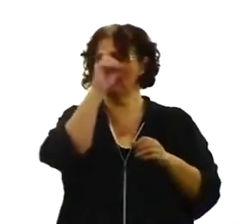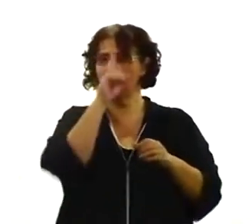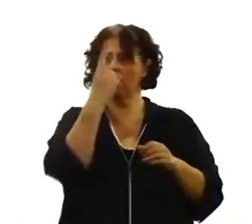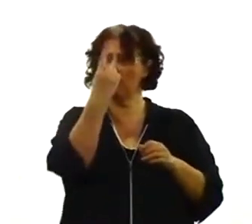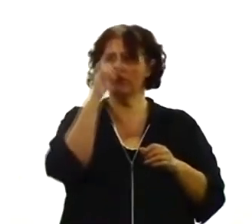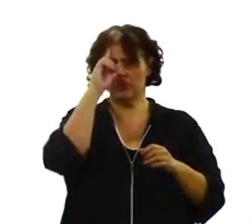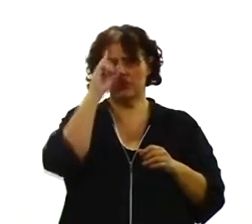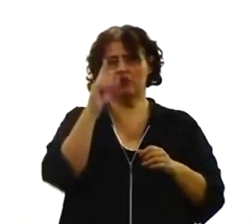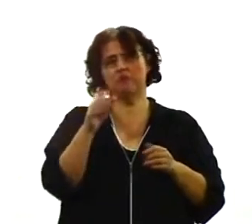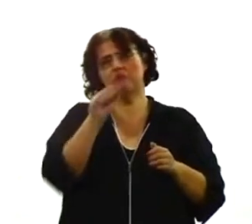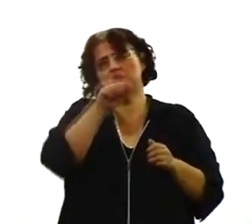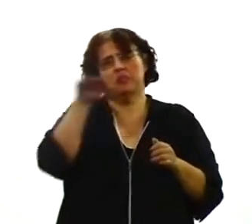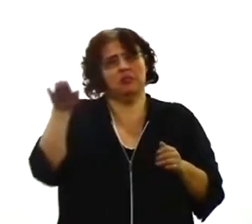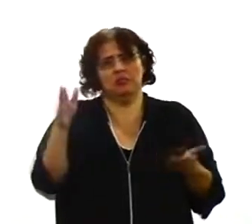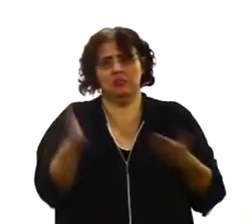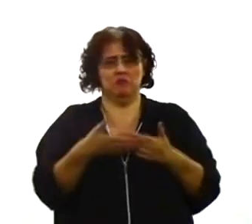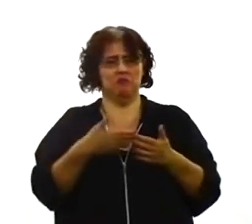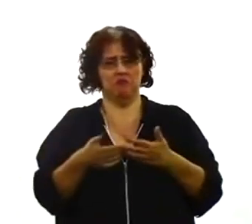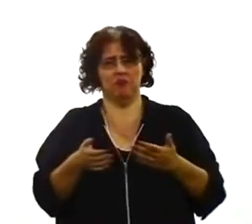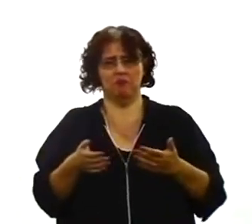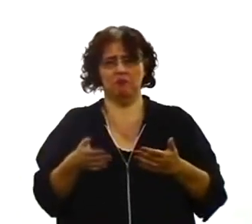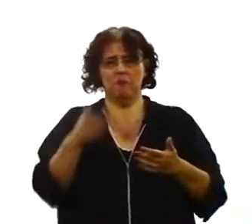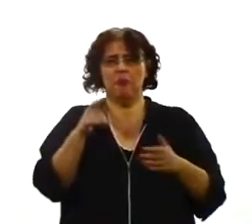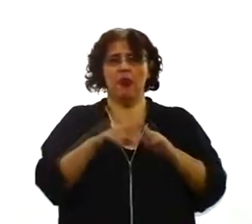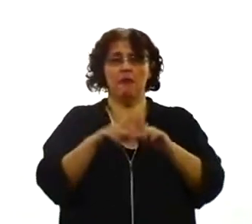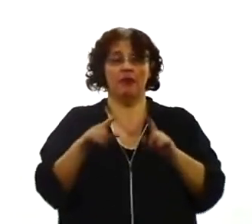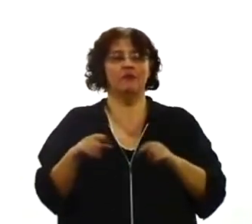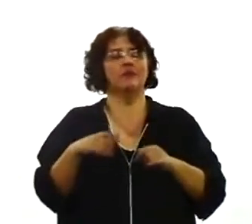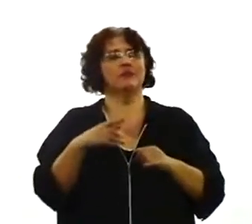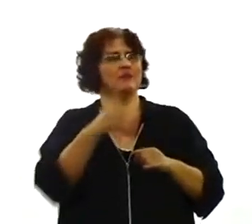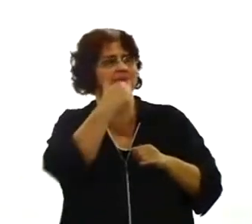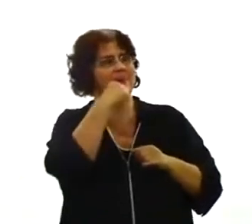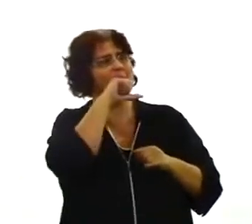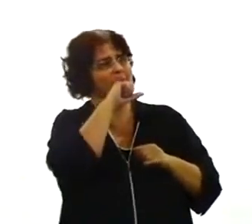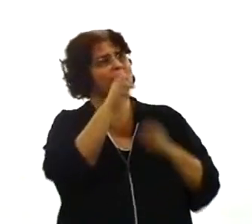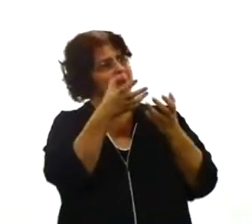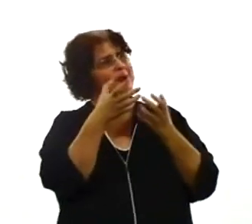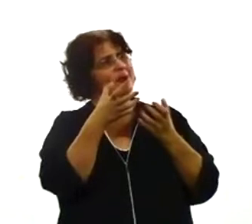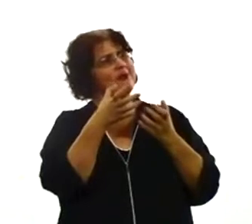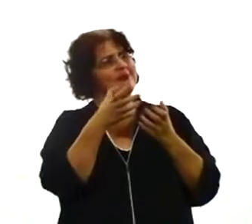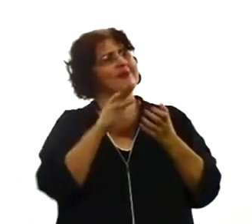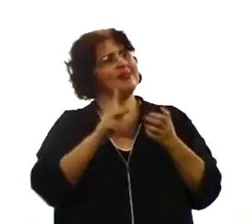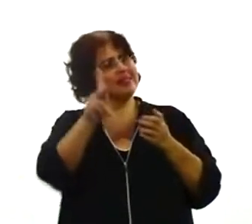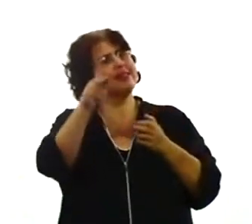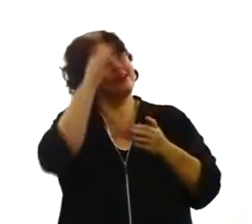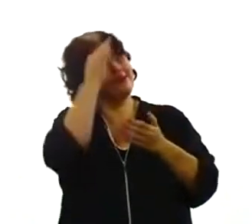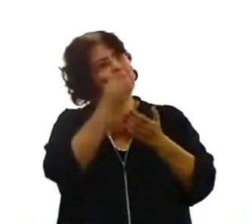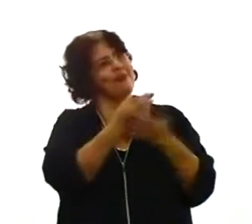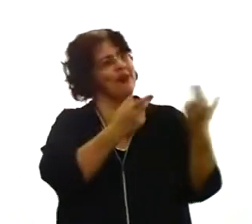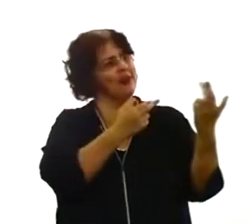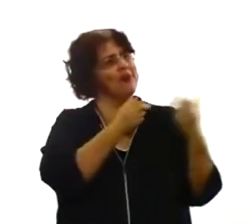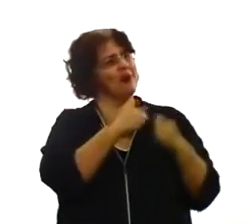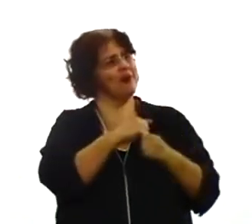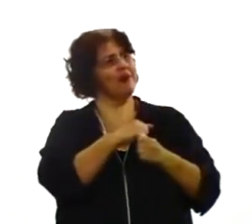Na morte. Fato e tendência é pagamento. E consequência no pecado. Fato e tendência da vida. É